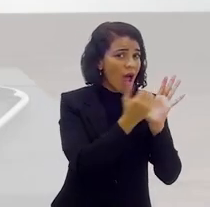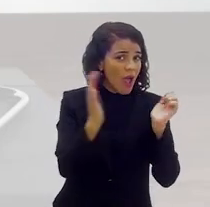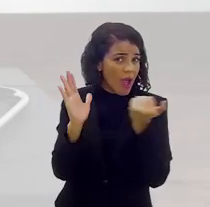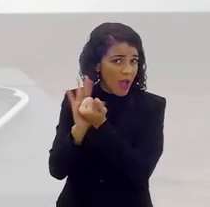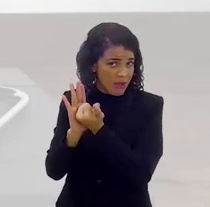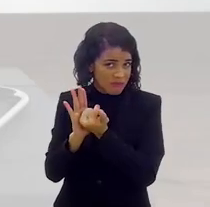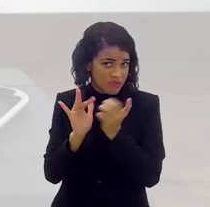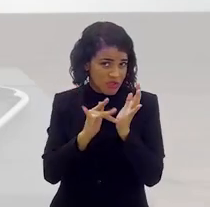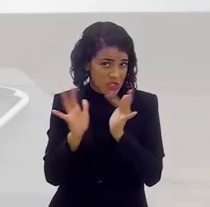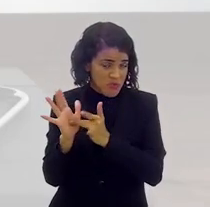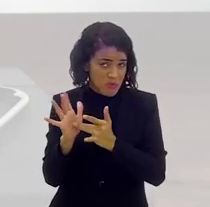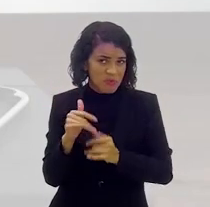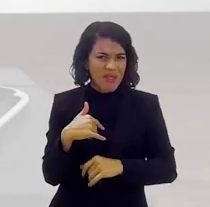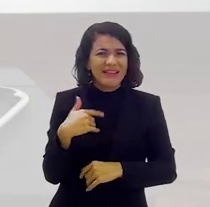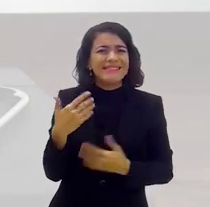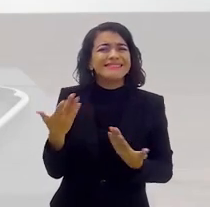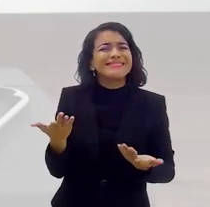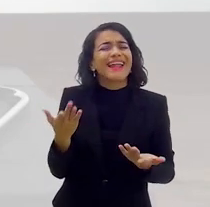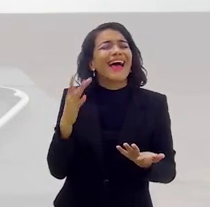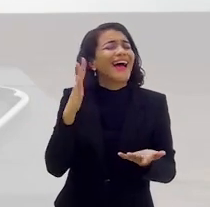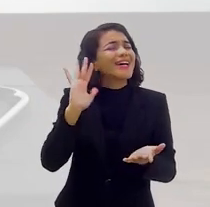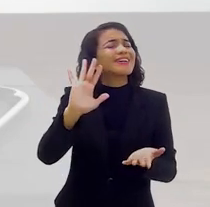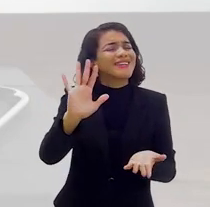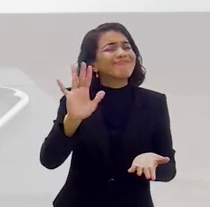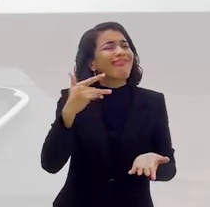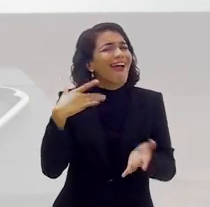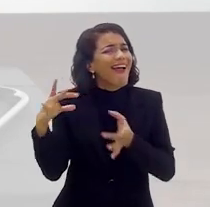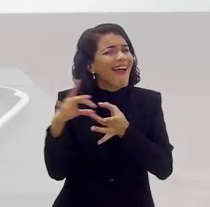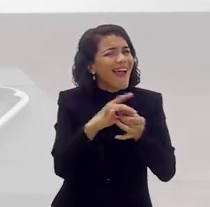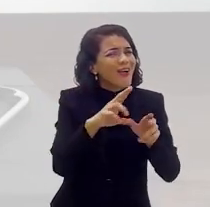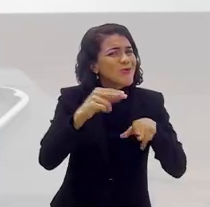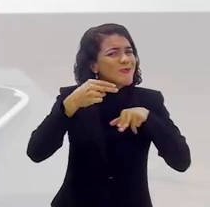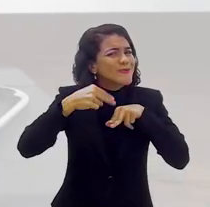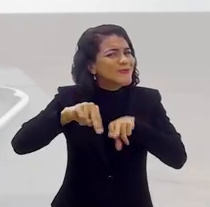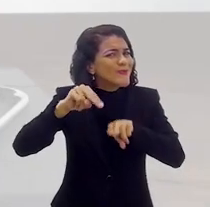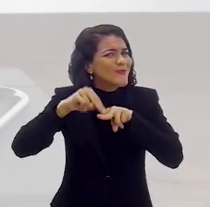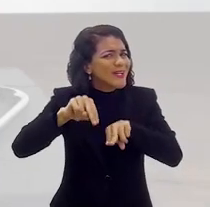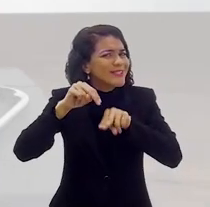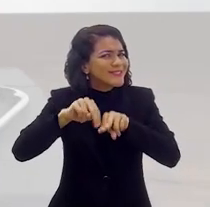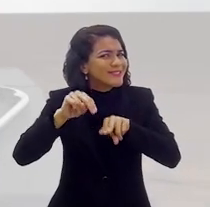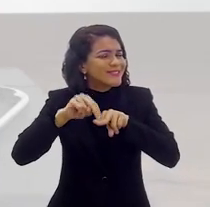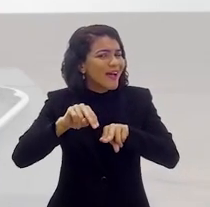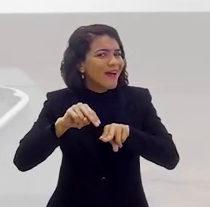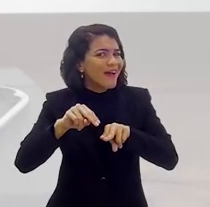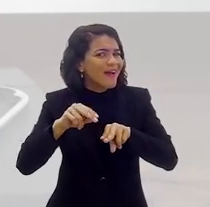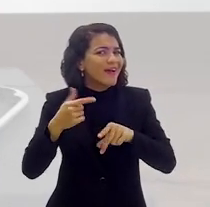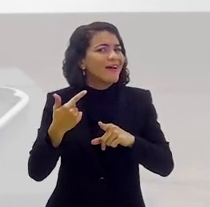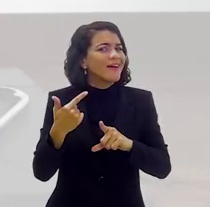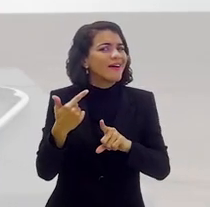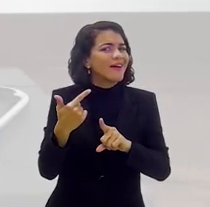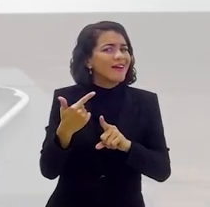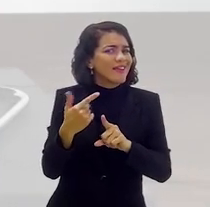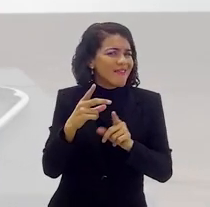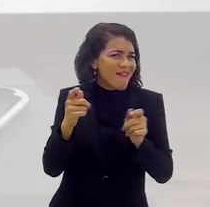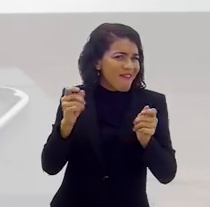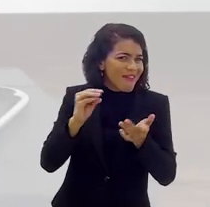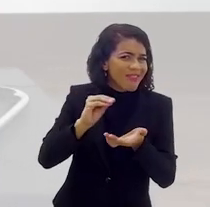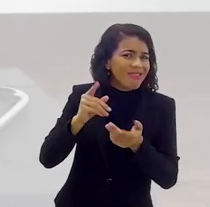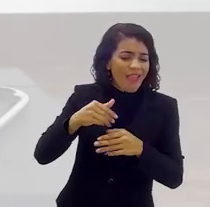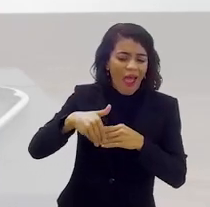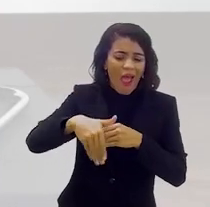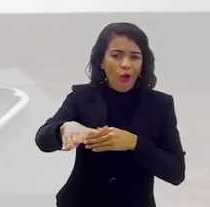é com o senhor mesmo. Ele mandou fazer uma cruz, não tem a ver com o surfista Guido, que está para ser